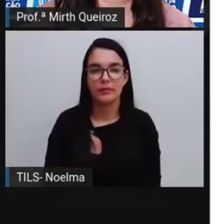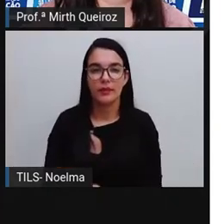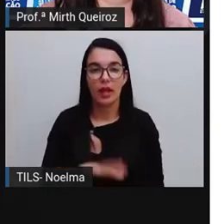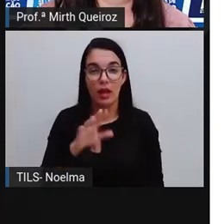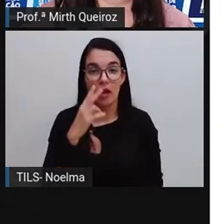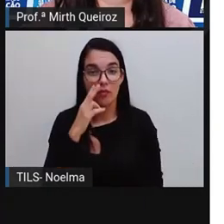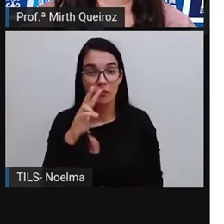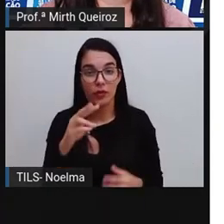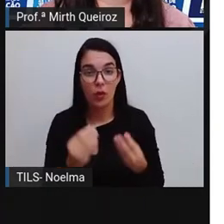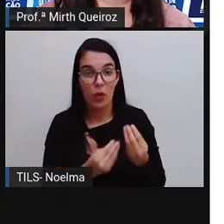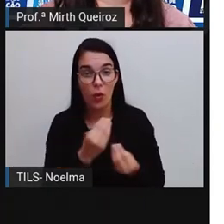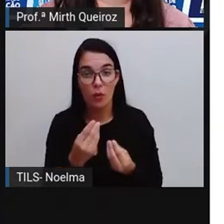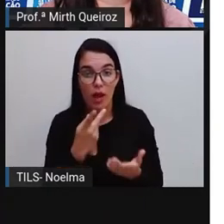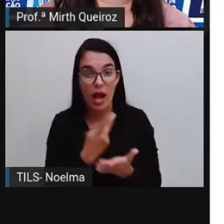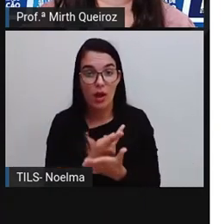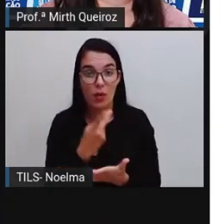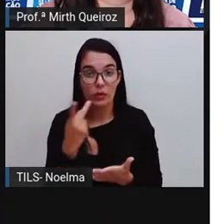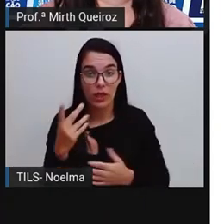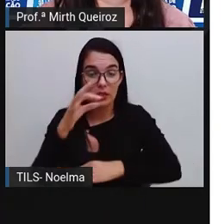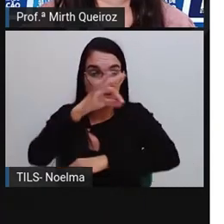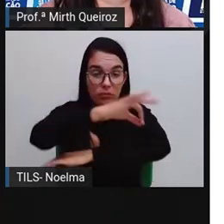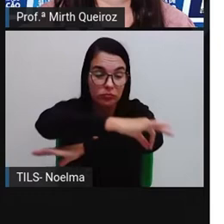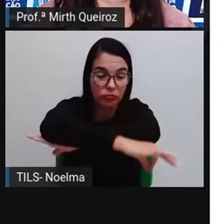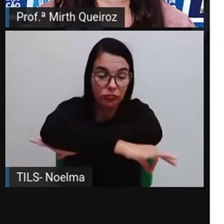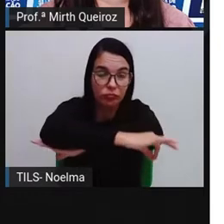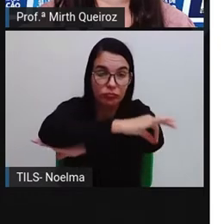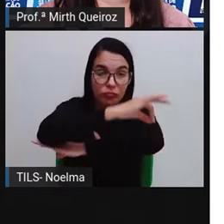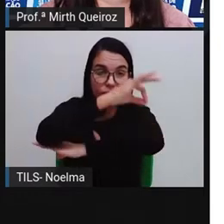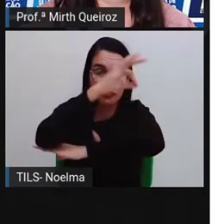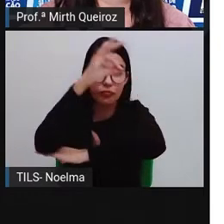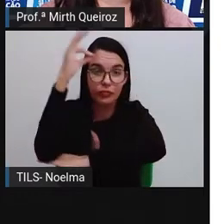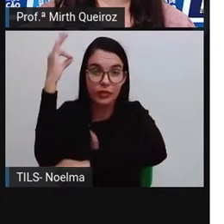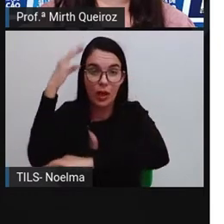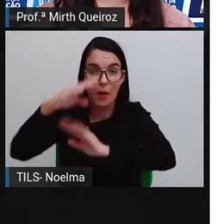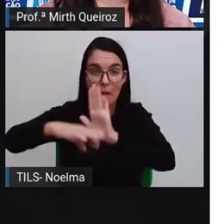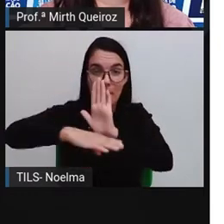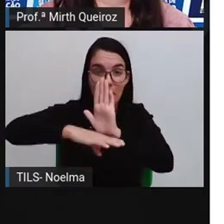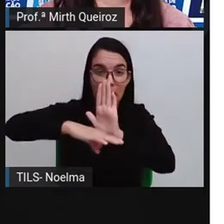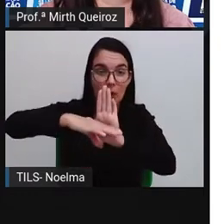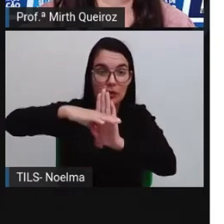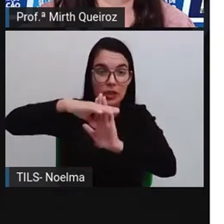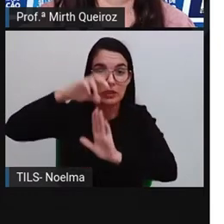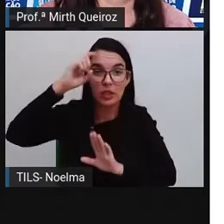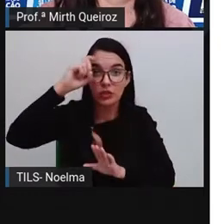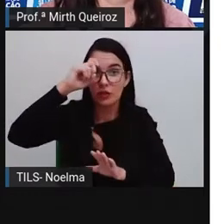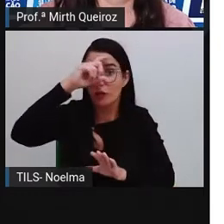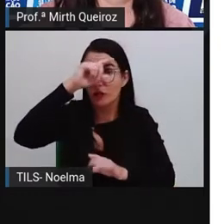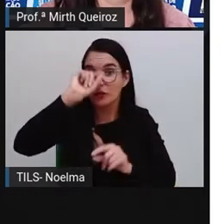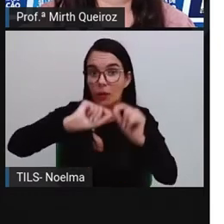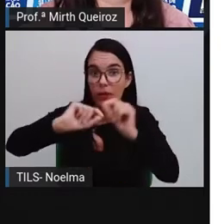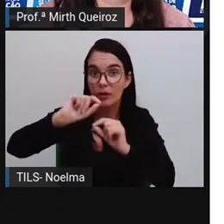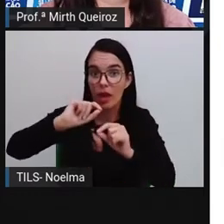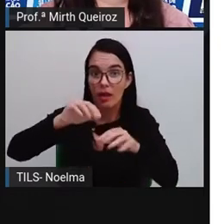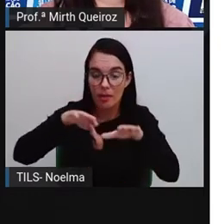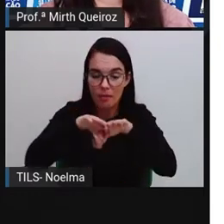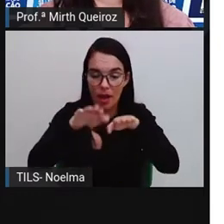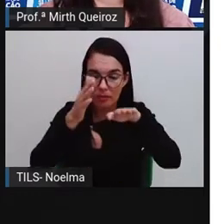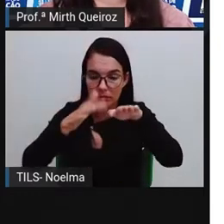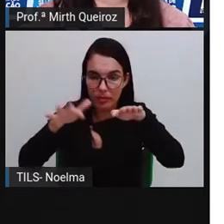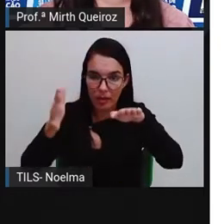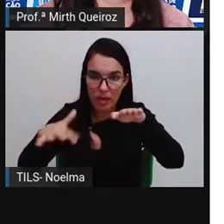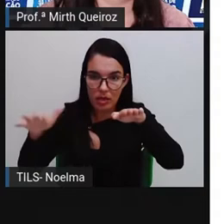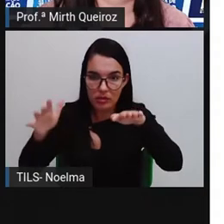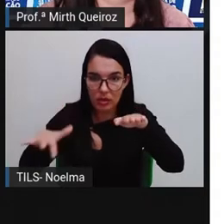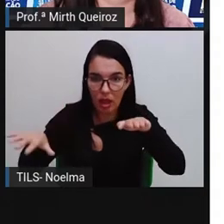para vocês, a obtenção do petróleo, né? Ocorre aí um processo extremamente complexo, vai perfurar as bacias sedimentares, que é onde estão